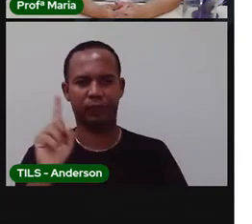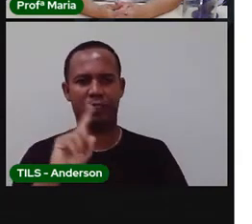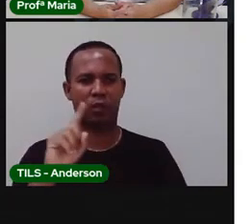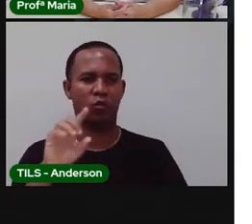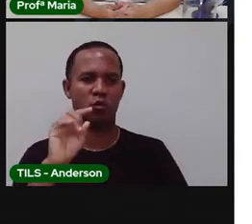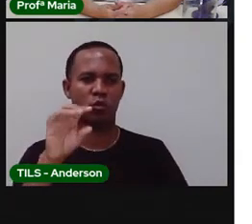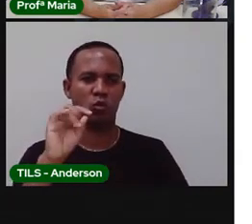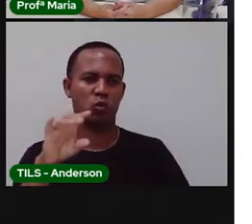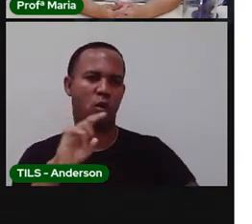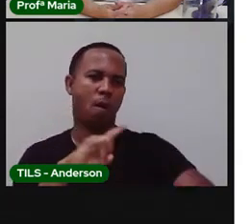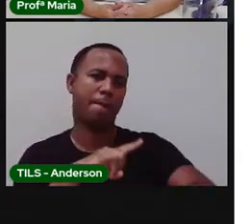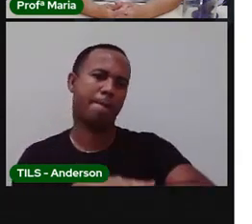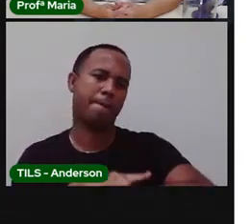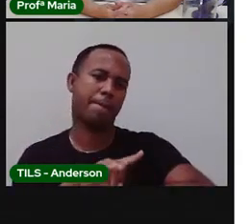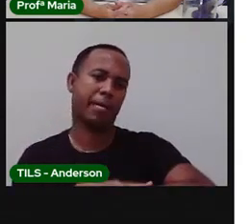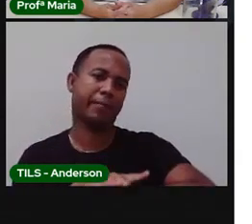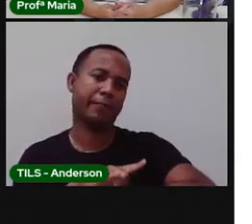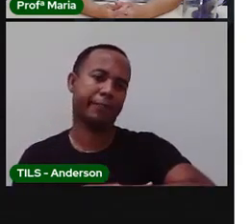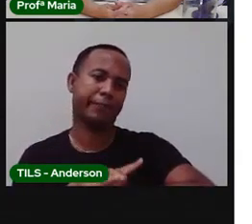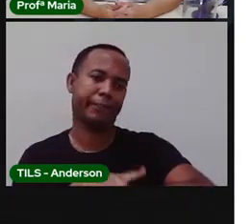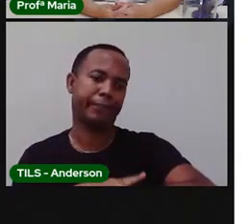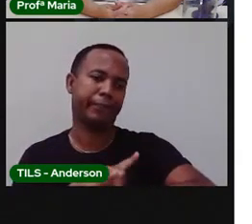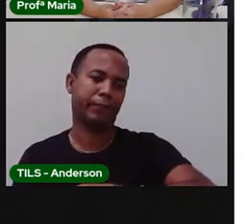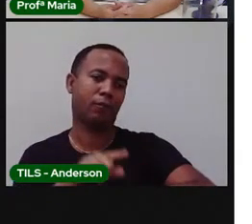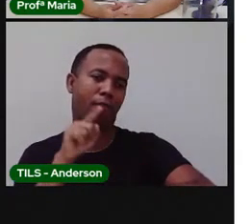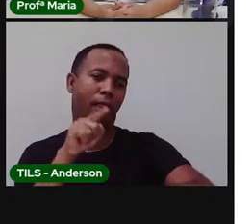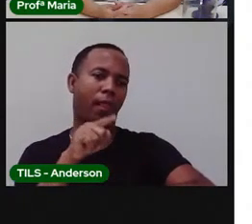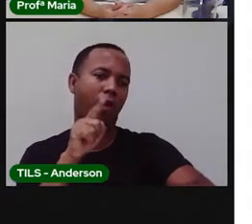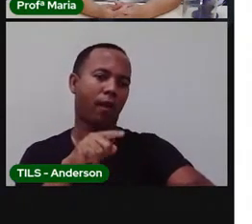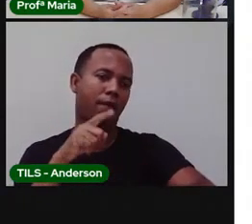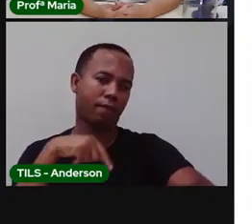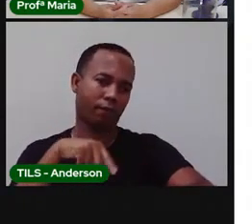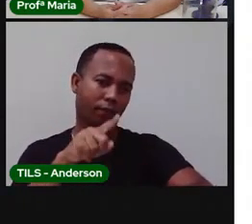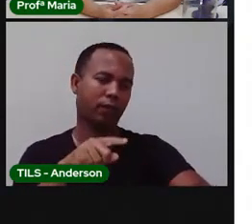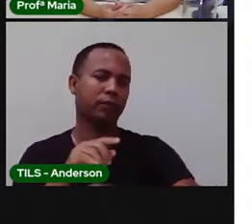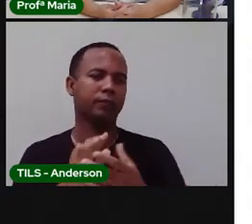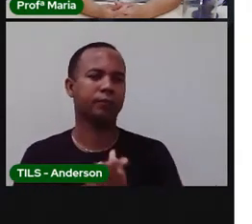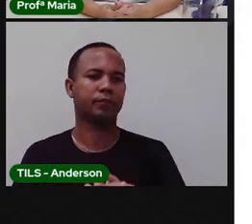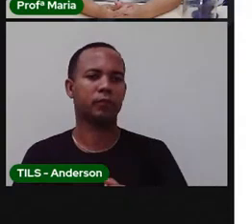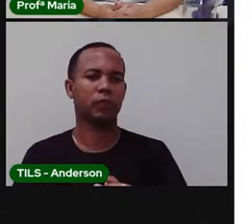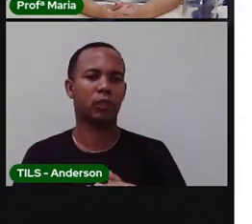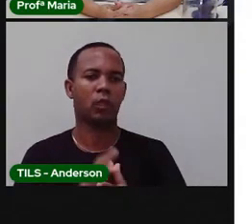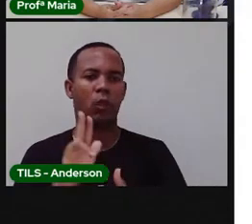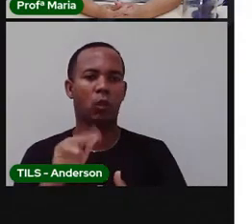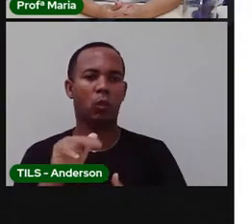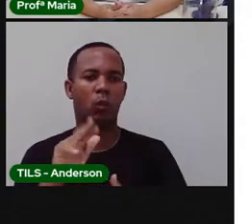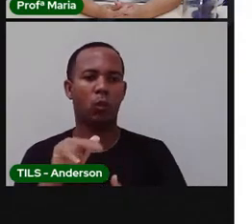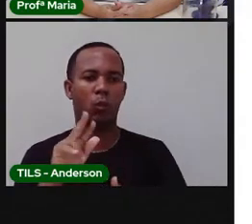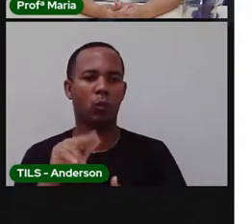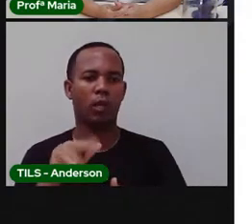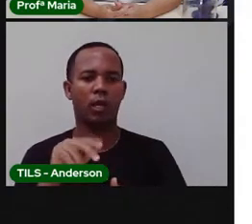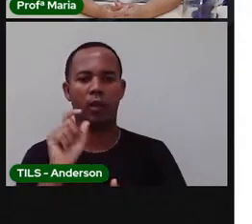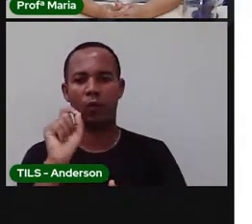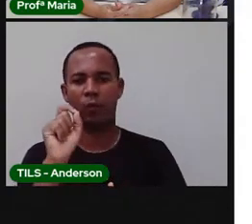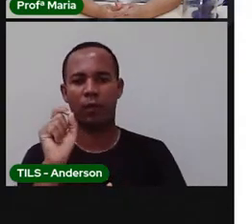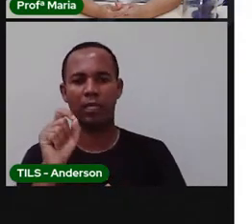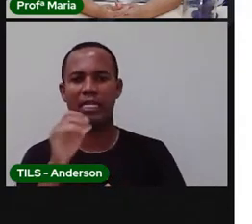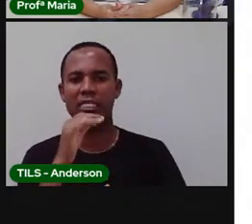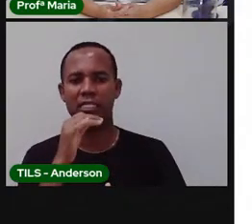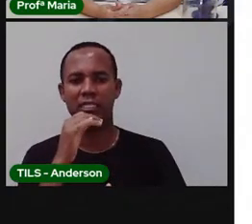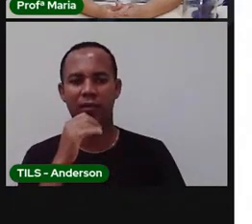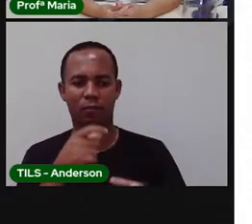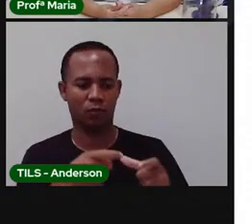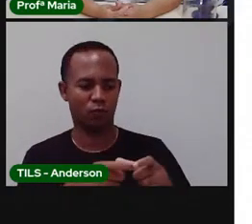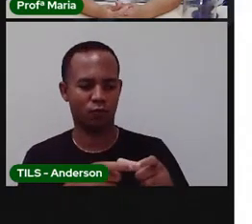apropriados. Onde a gente faz essas coisas? No banheiro. Não deixar expostos recipientes que podem acumular